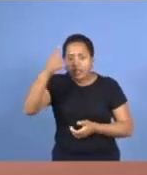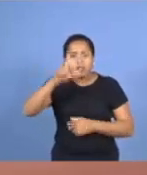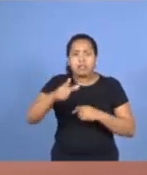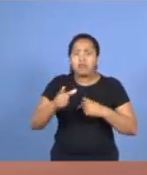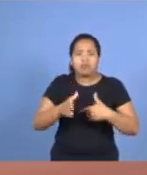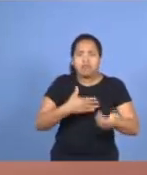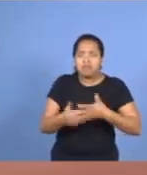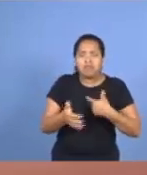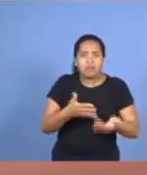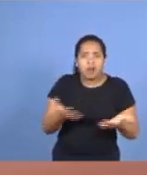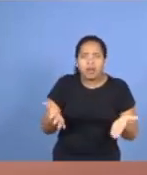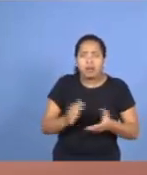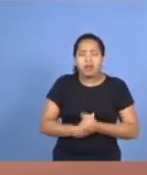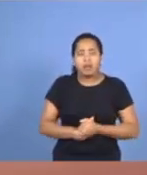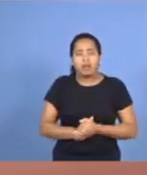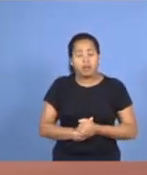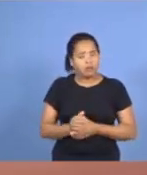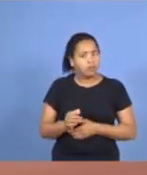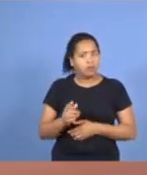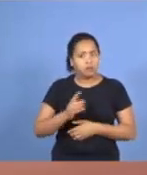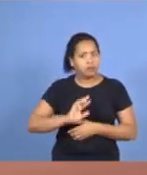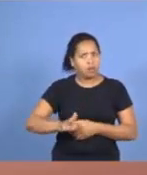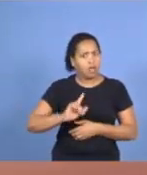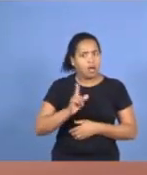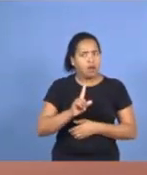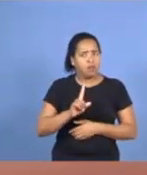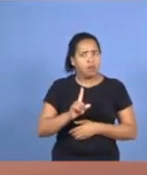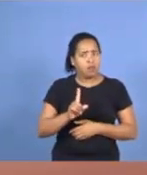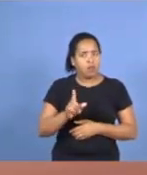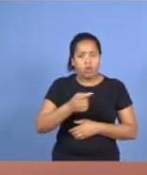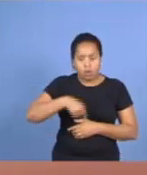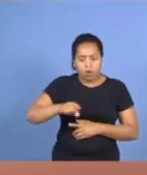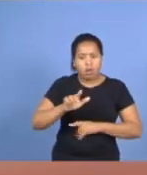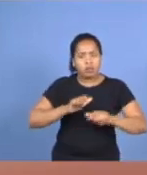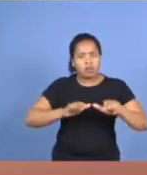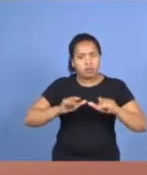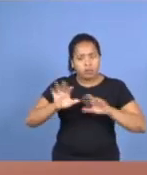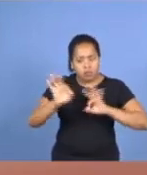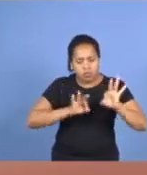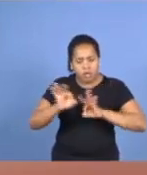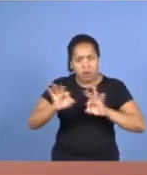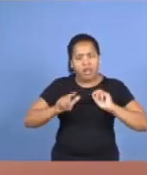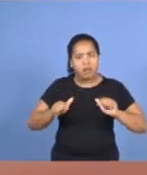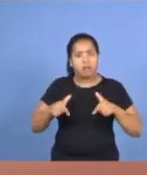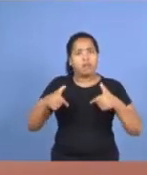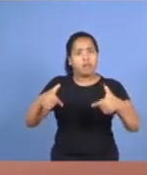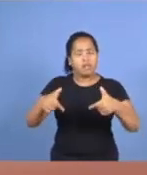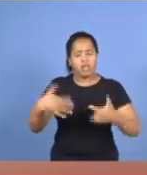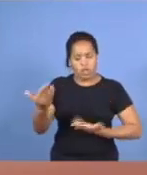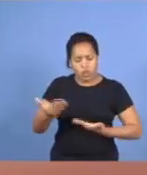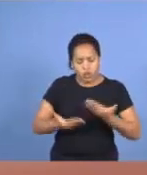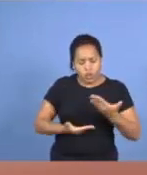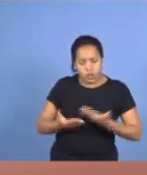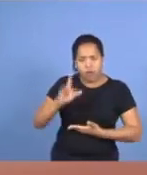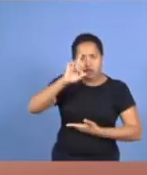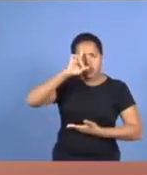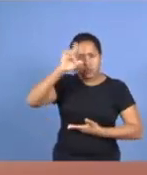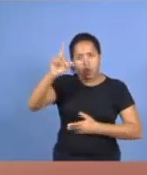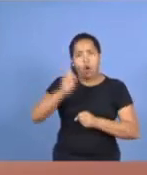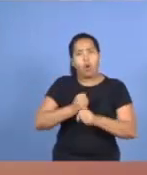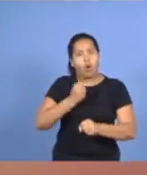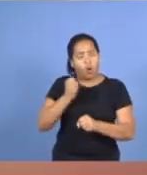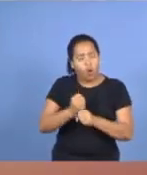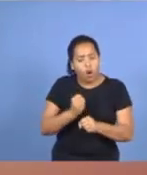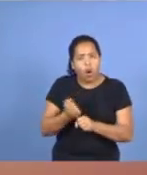preocupação, e estamos, estamos prontos para agir, como servo de Deus, uma obra como essa, uma reconstrução